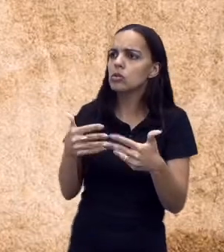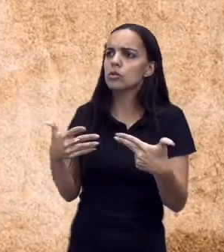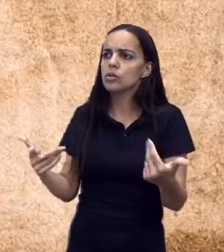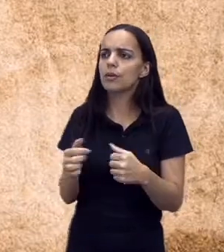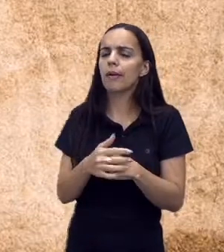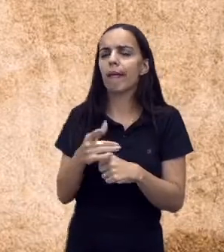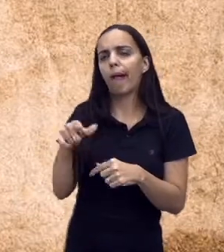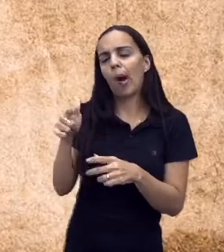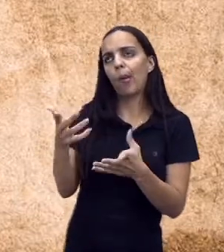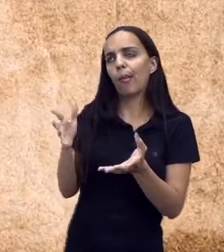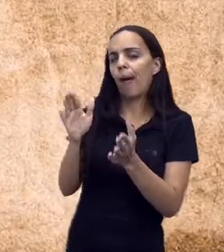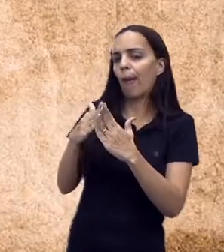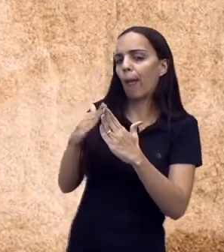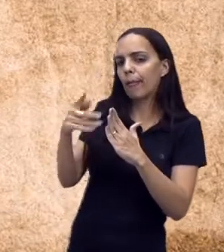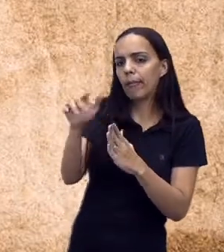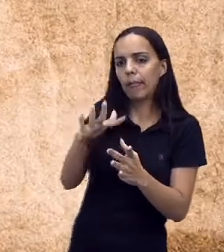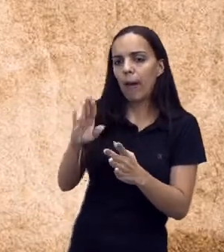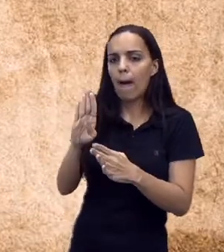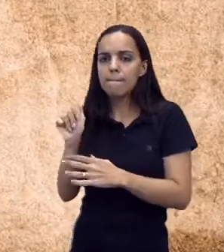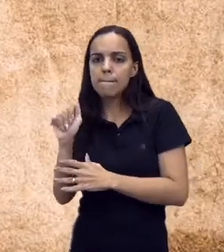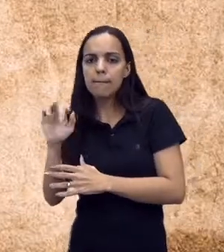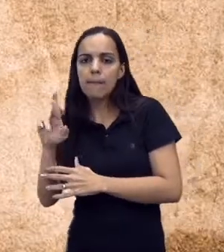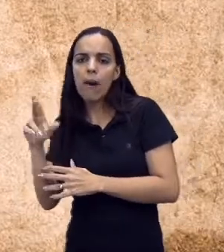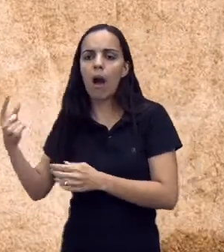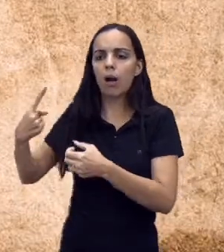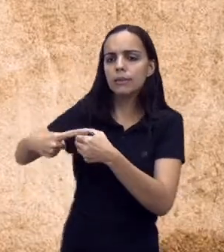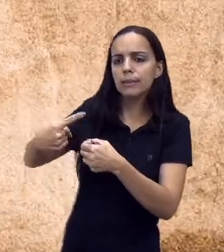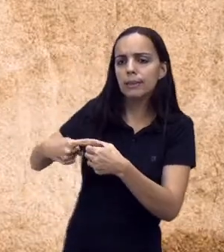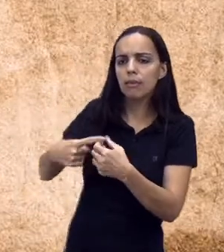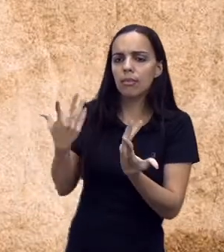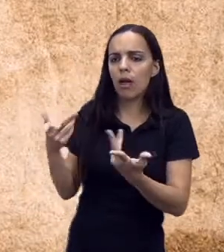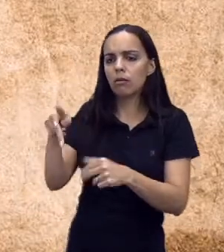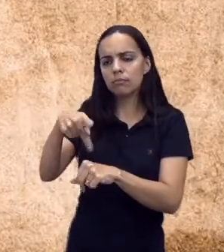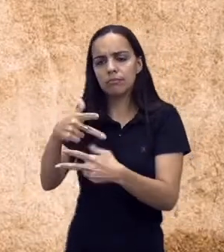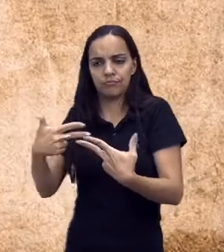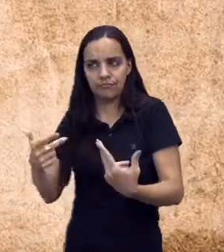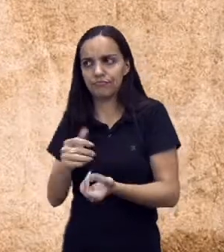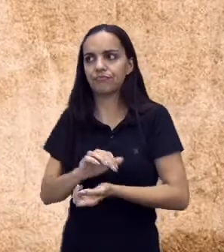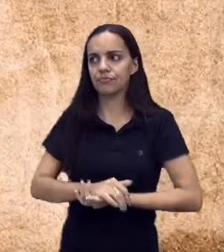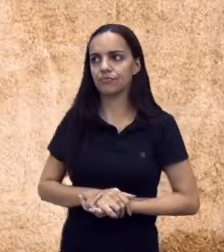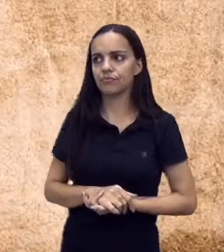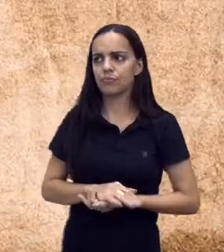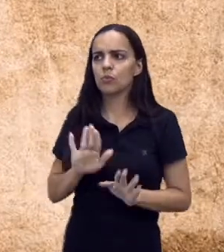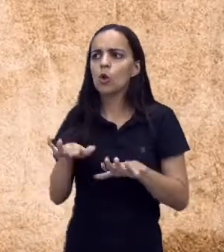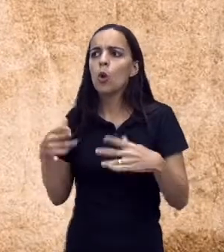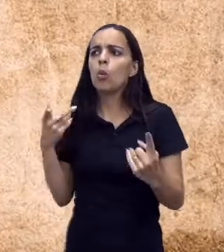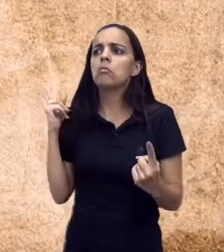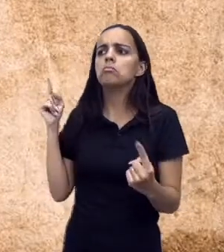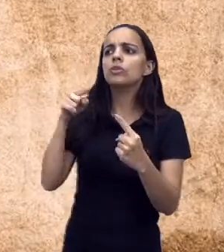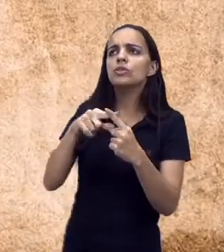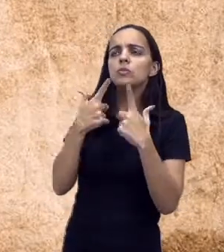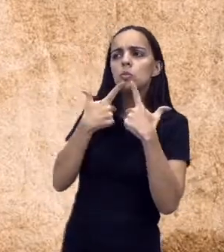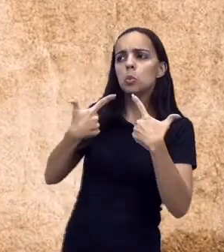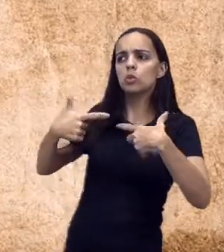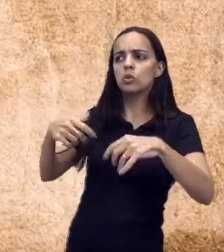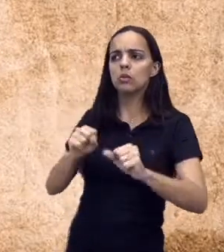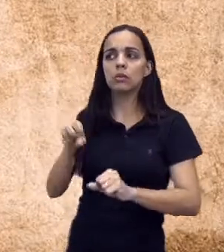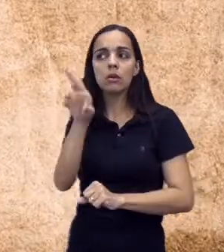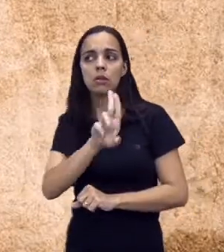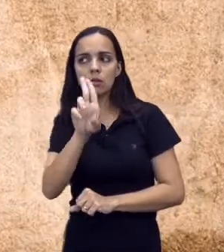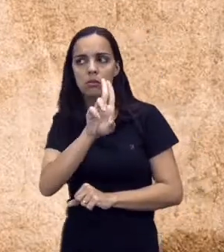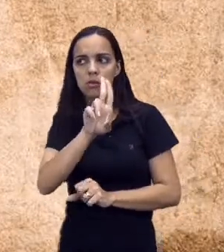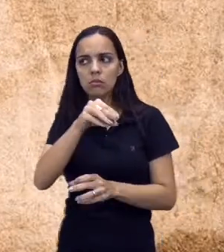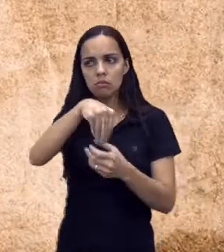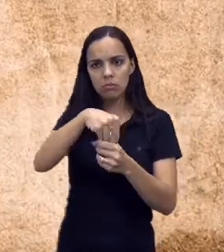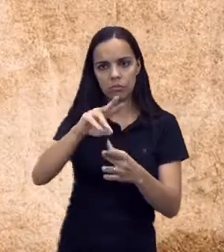bairro ou para a sua cidade, com certeza vocês já viram. E qual que é o tipo de linguagem que se usa